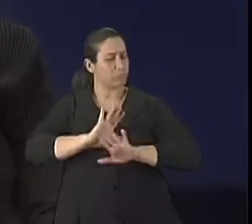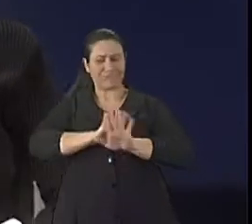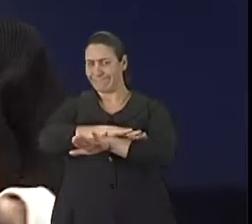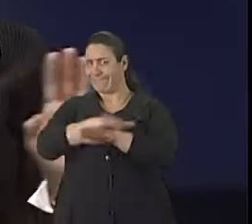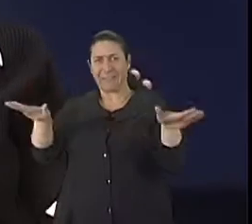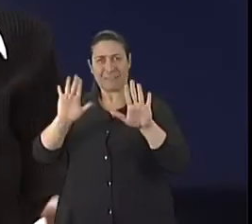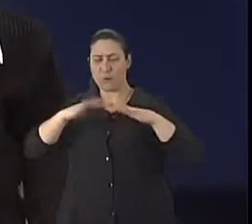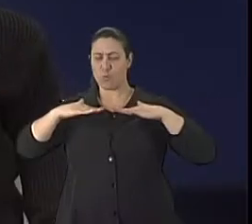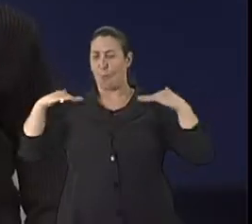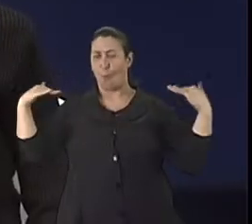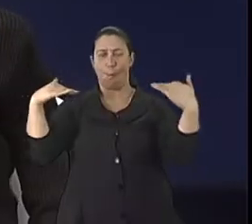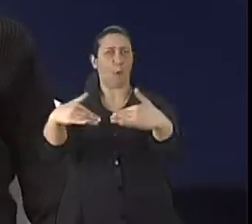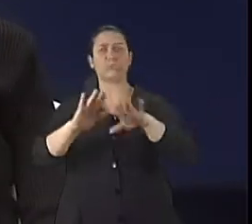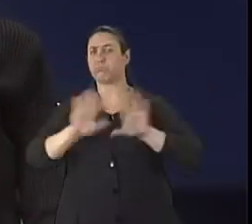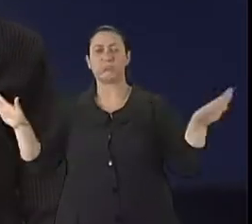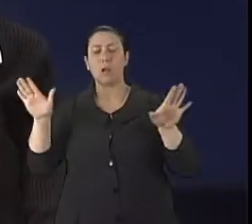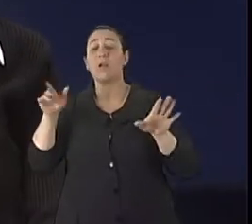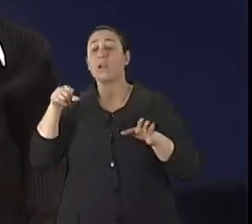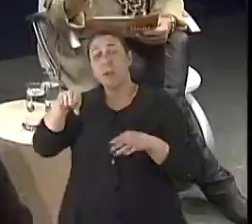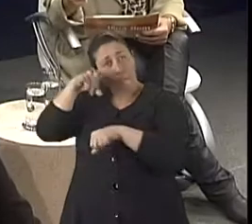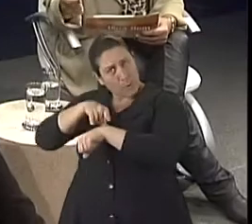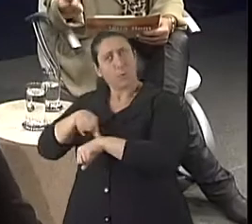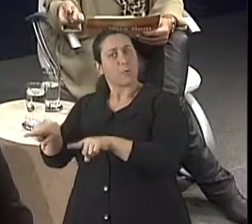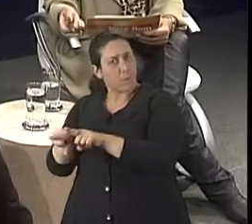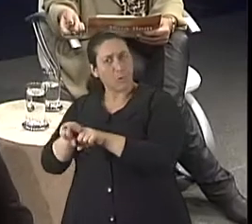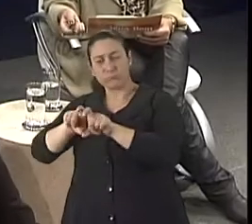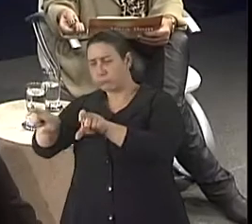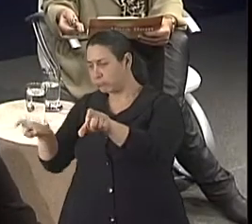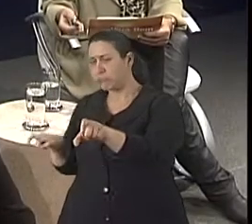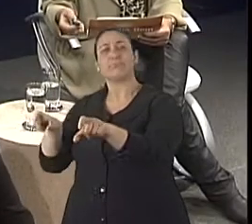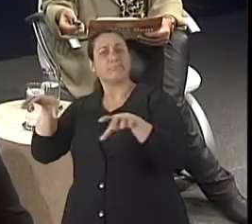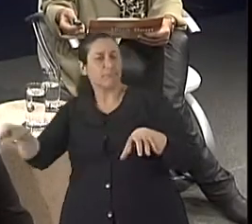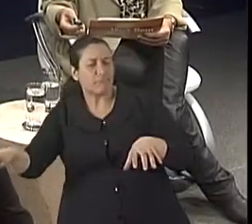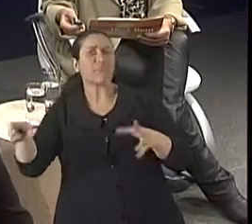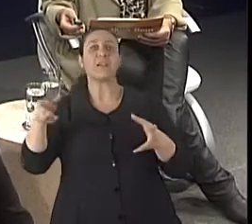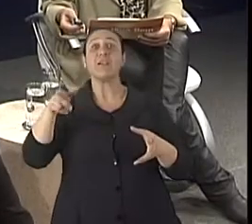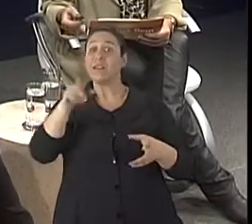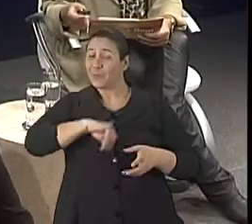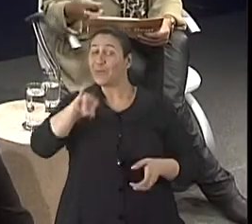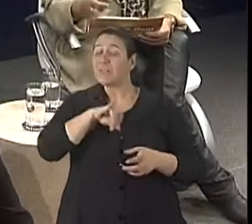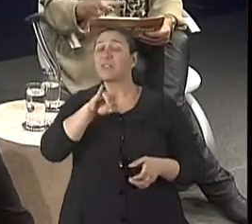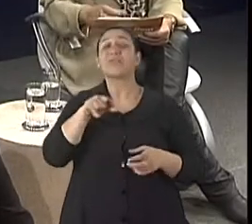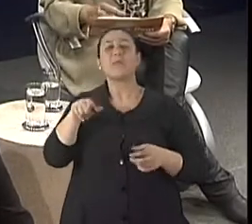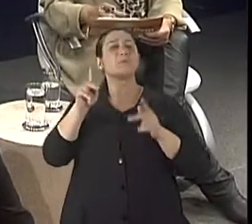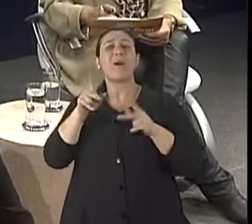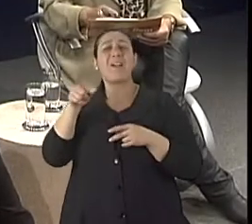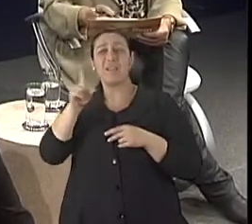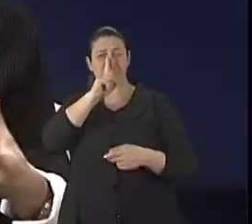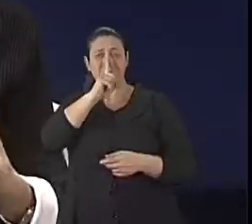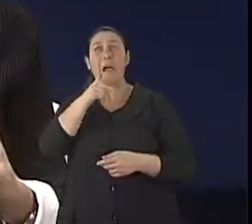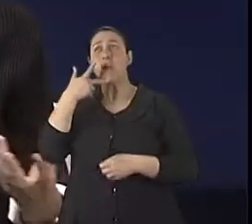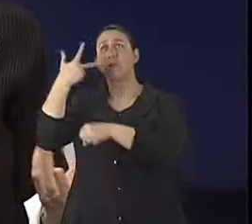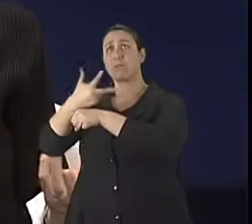escada, eu me nego. Não vamos colocar, porque a Porque é outro ponto de risco. É outro ponto de risco. Independente de idoso, é isso que eu digo. Tem